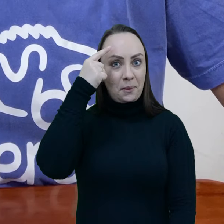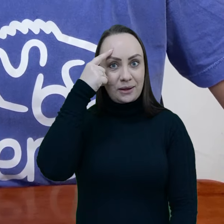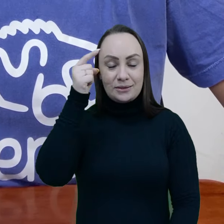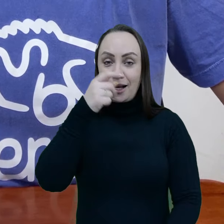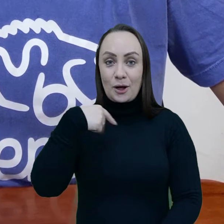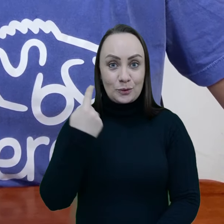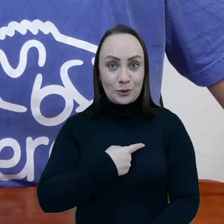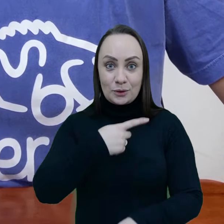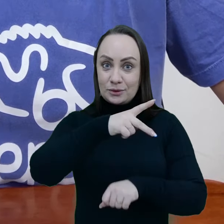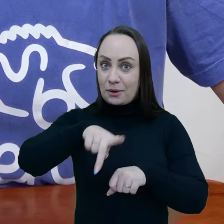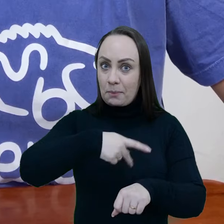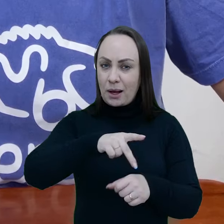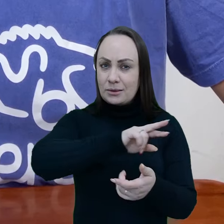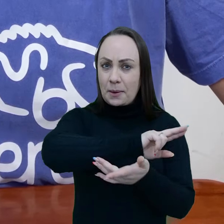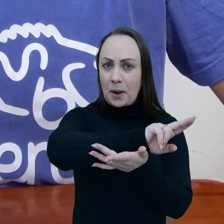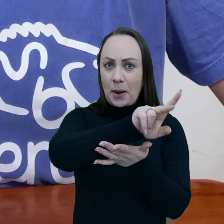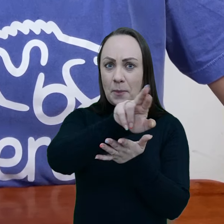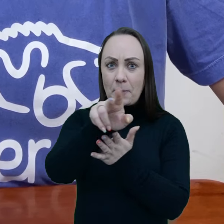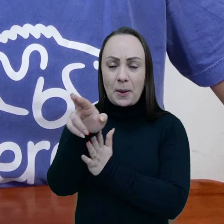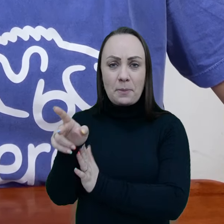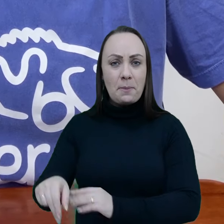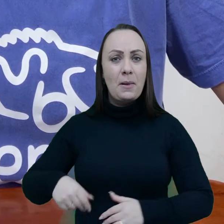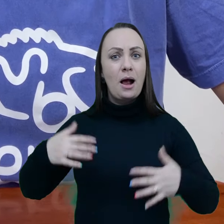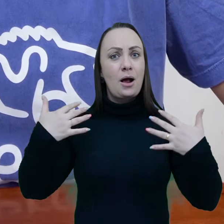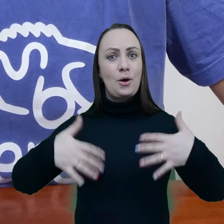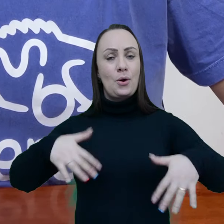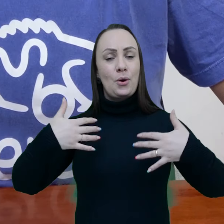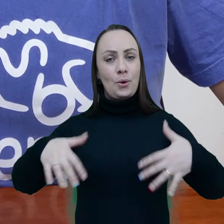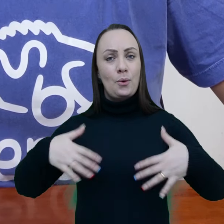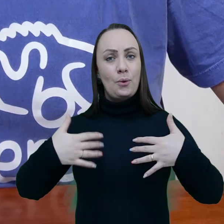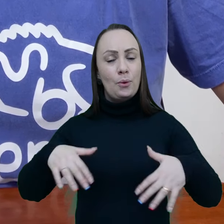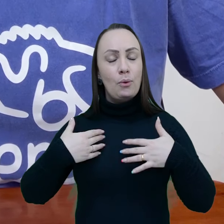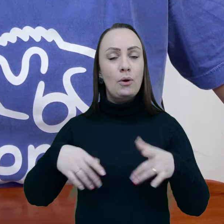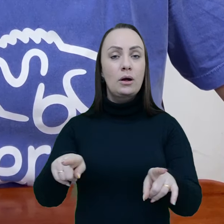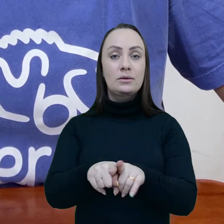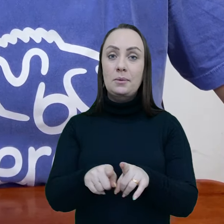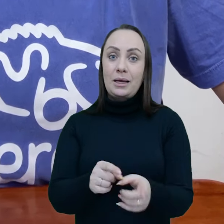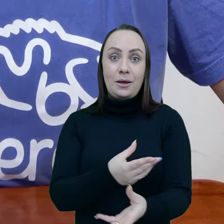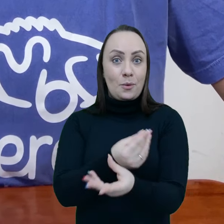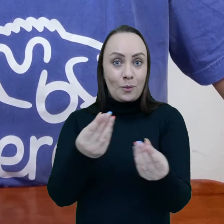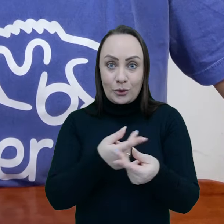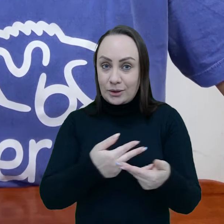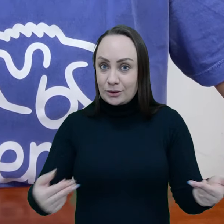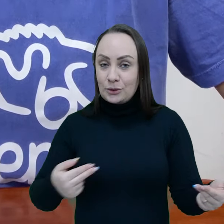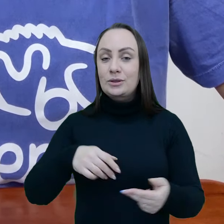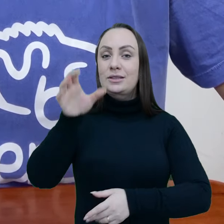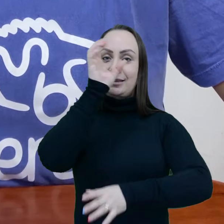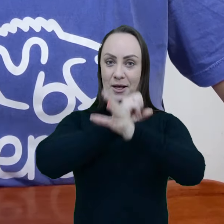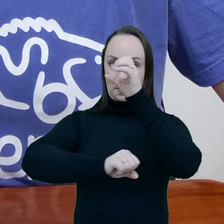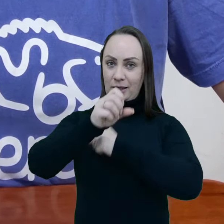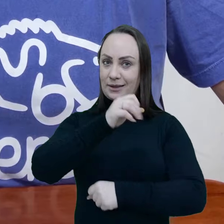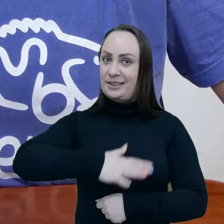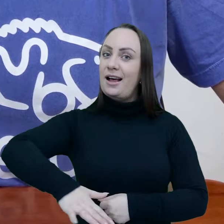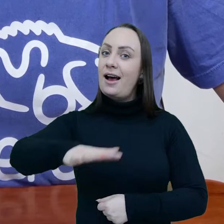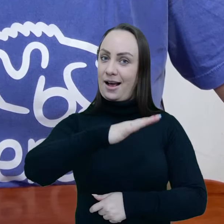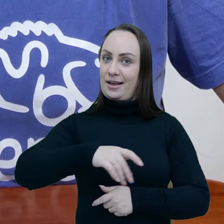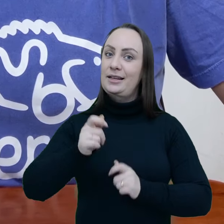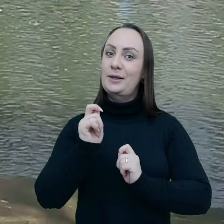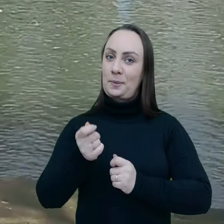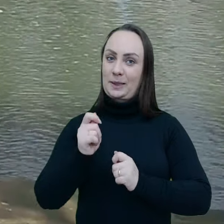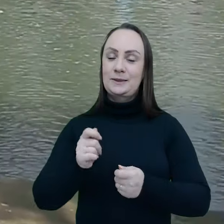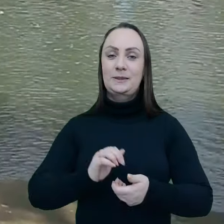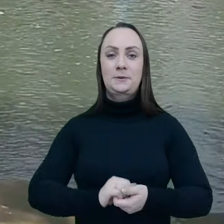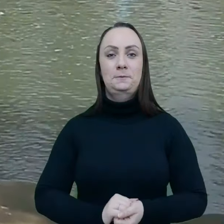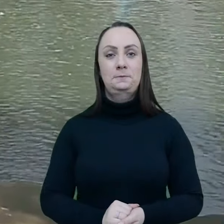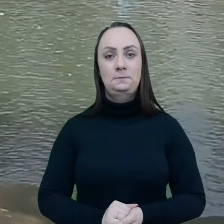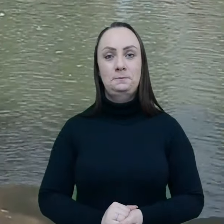destruído. Isso é praticamente impensável em um país como o nosso, extremamente diverso, extremamente rico e ainda com muita coisa